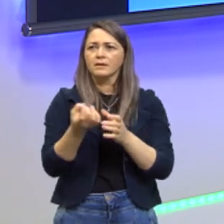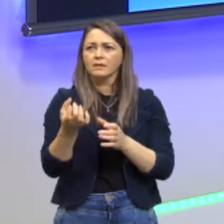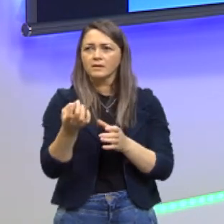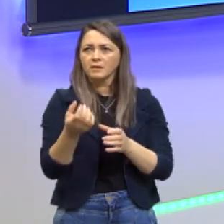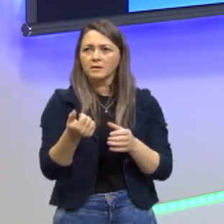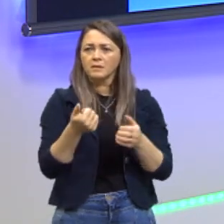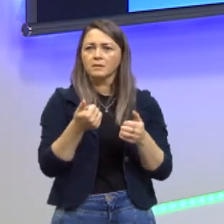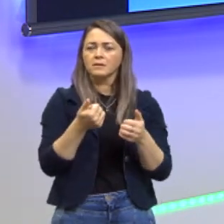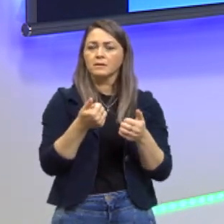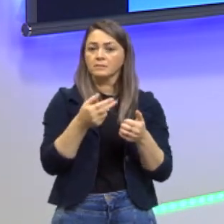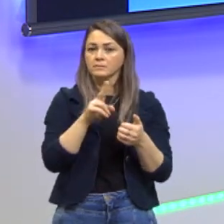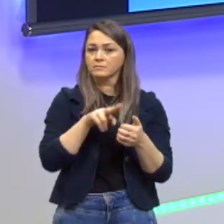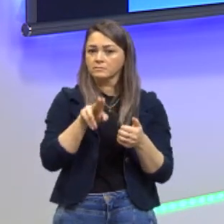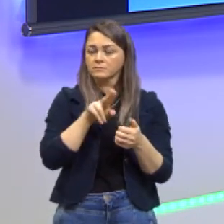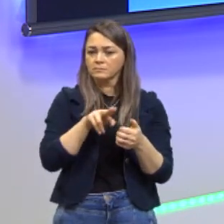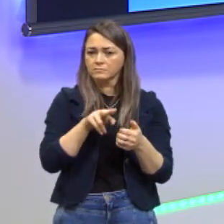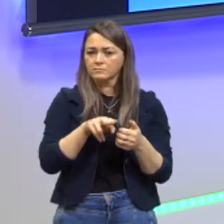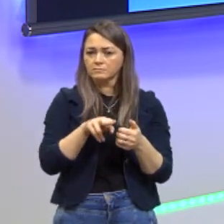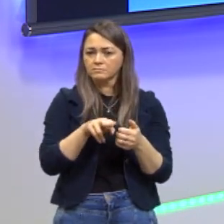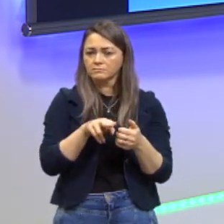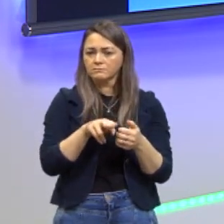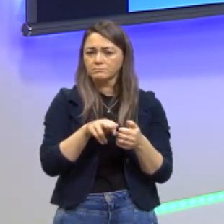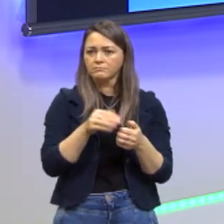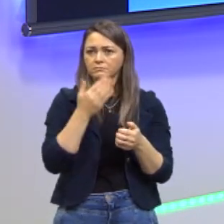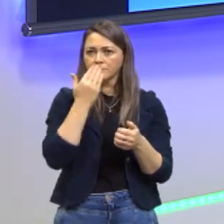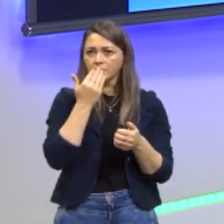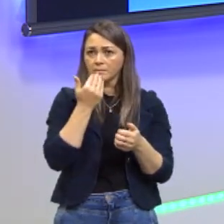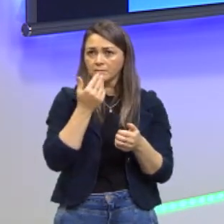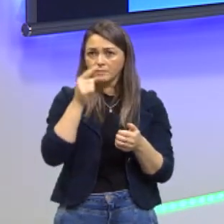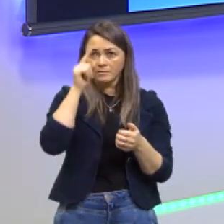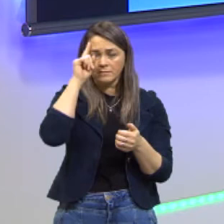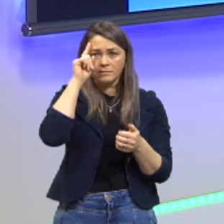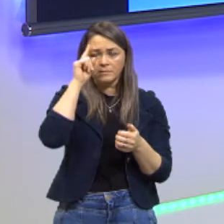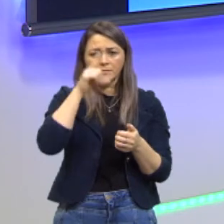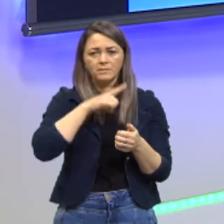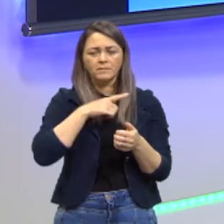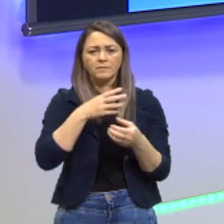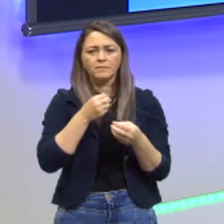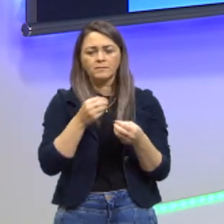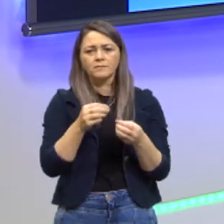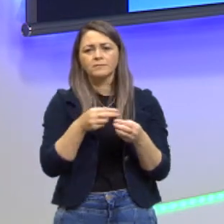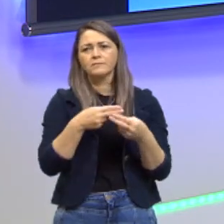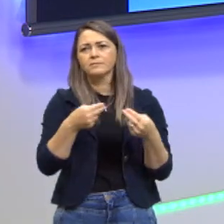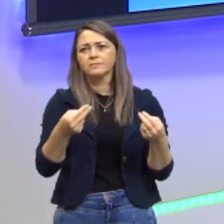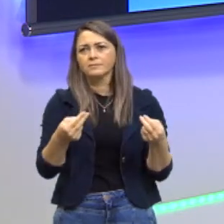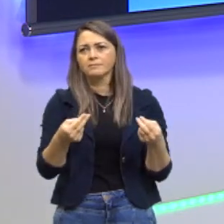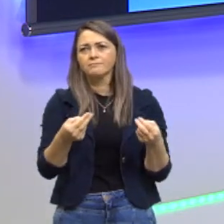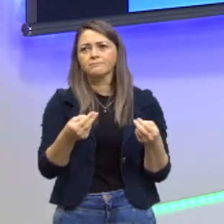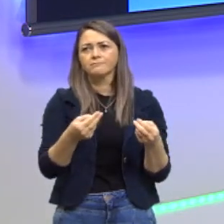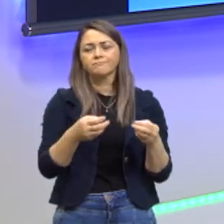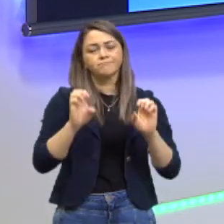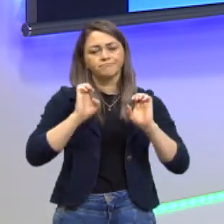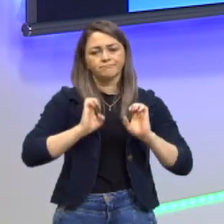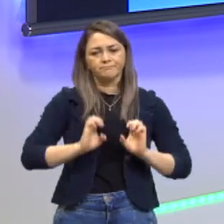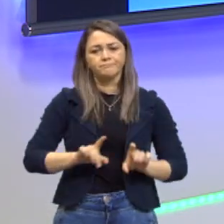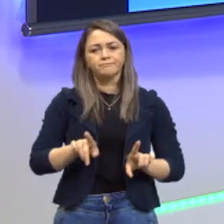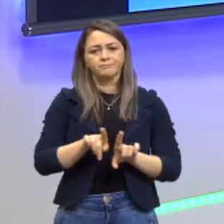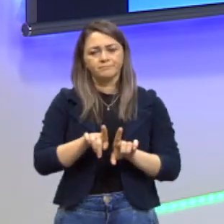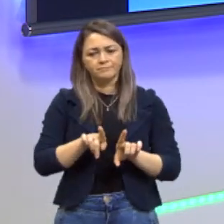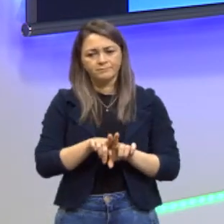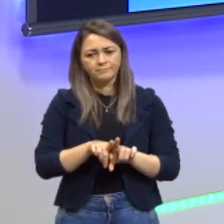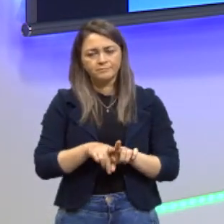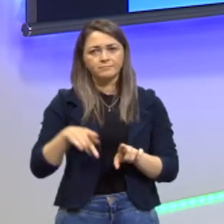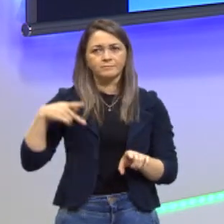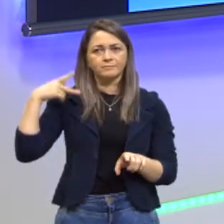presentes na nossa dieta, né? Existem também muitas questões éticas envolvidas, éticas,